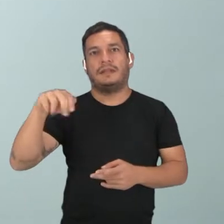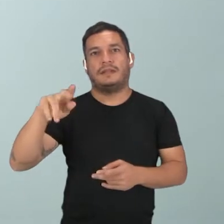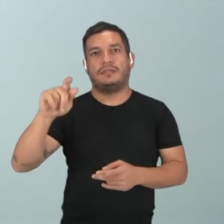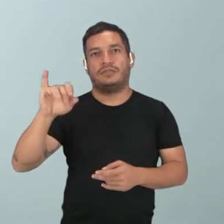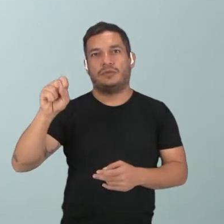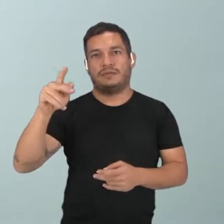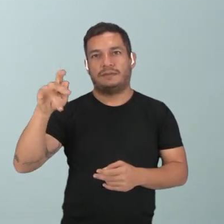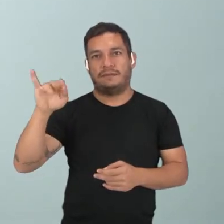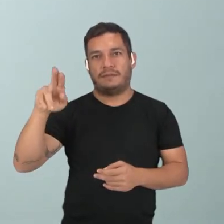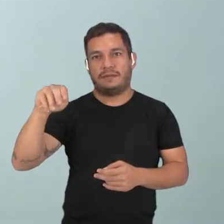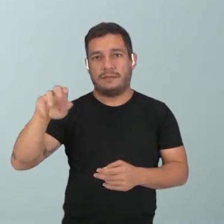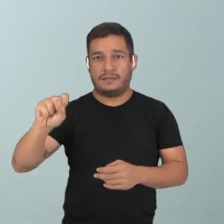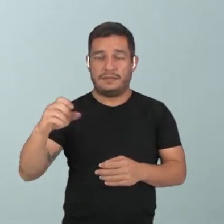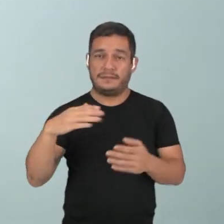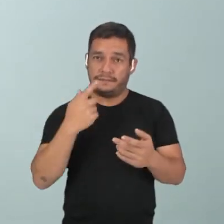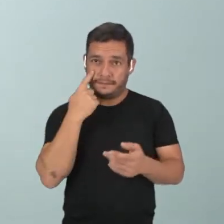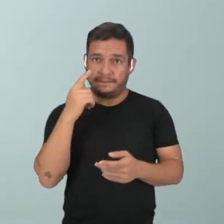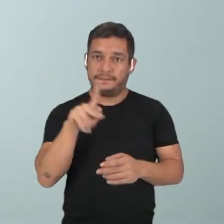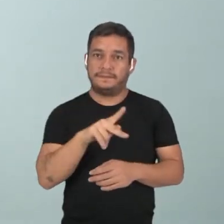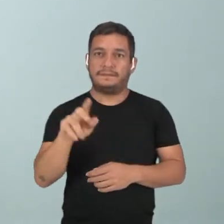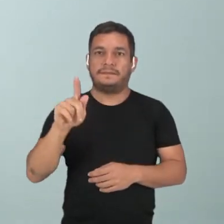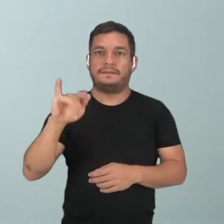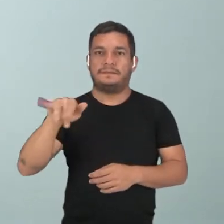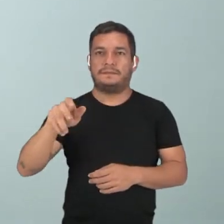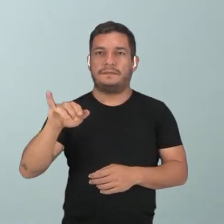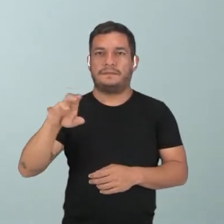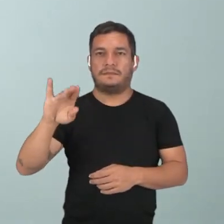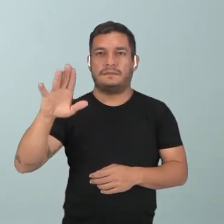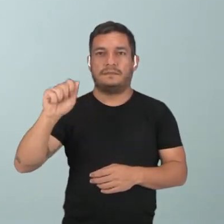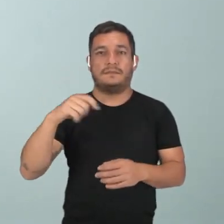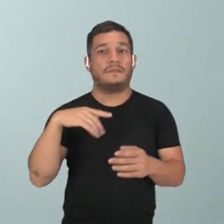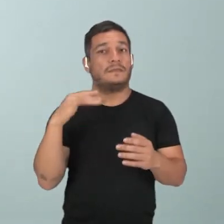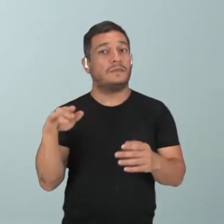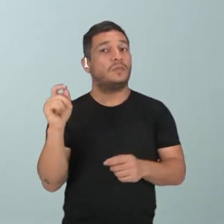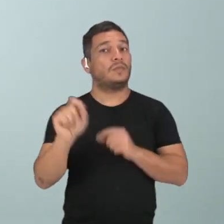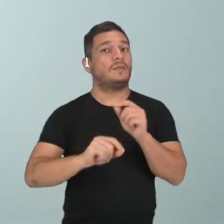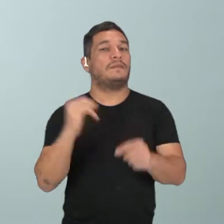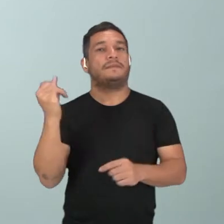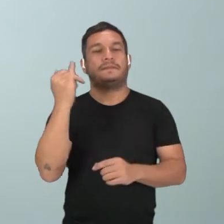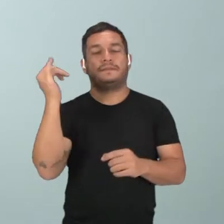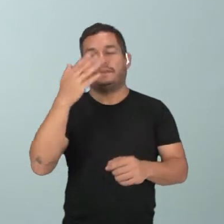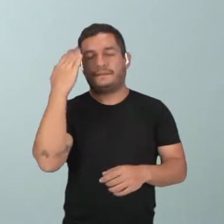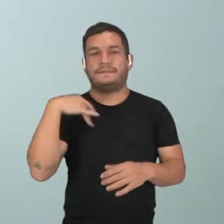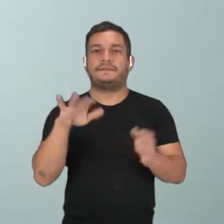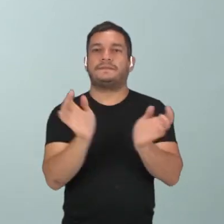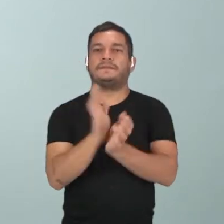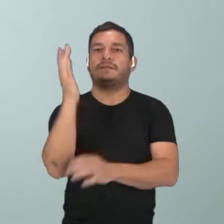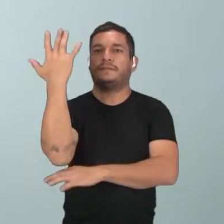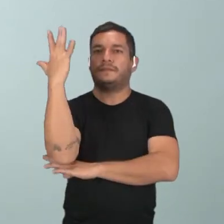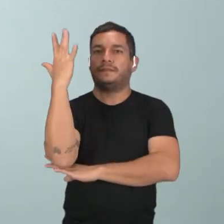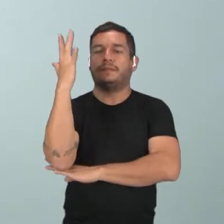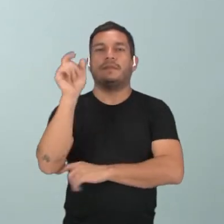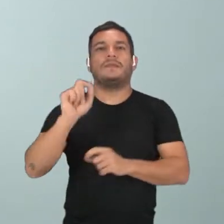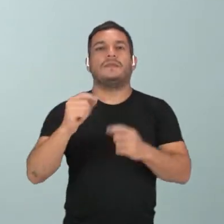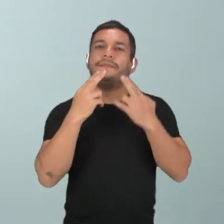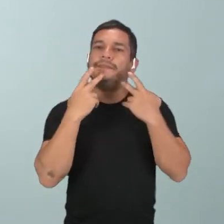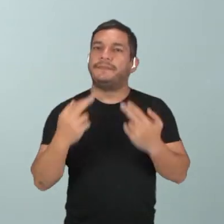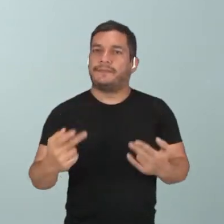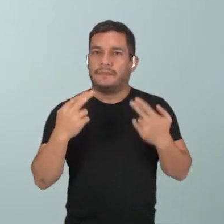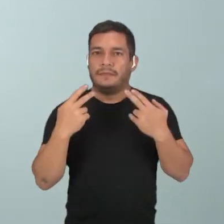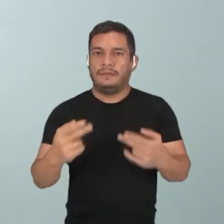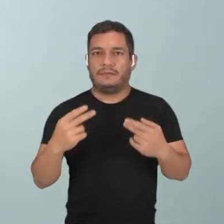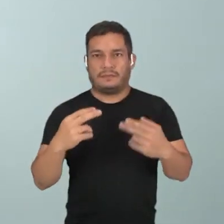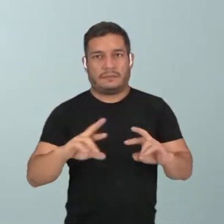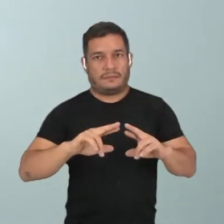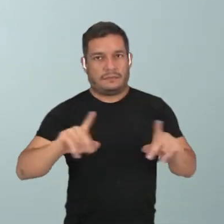Jéssica, vamos lá? Então o que é importante a gente saber sobre esse grupo de plantas? O que vai vir de novidade e